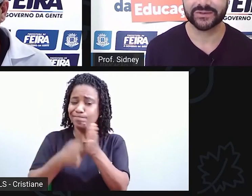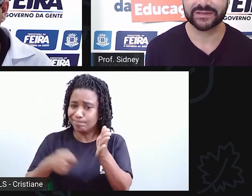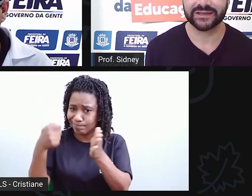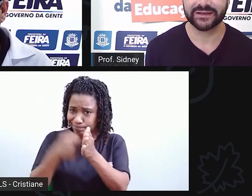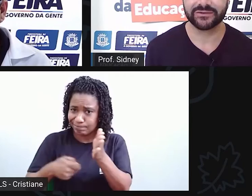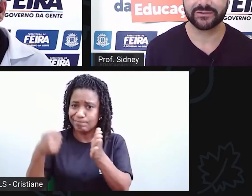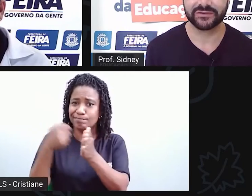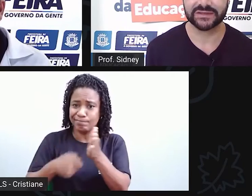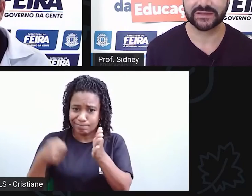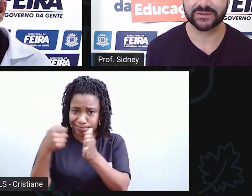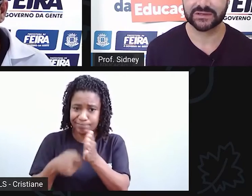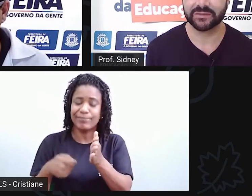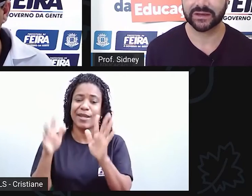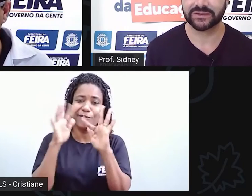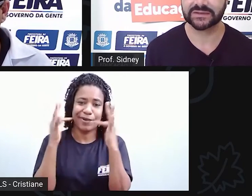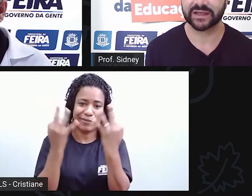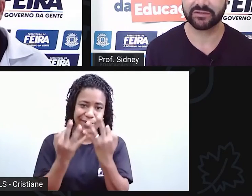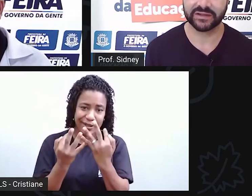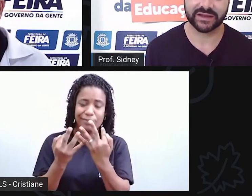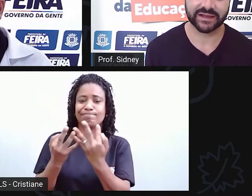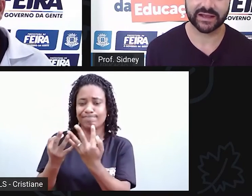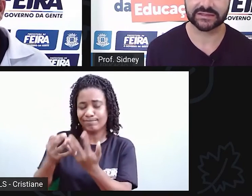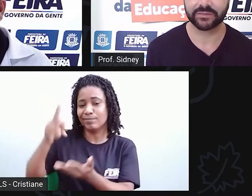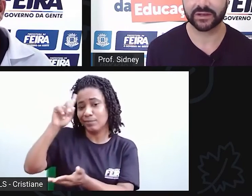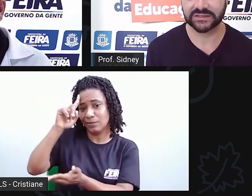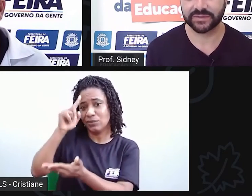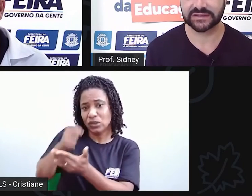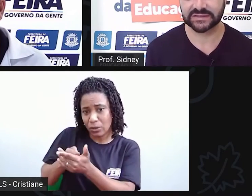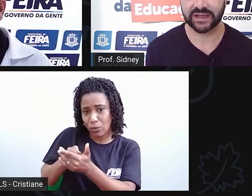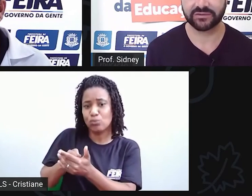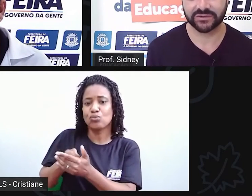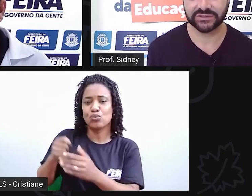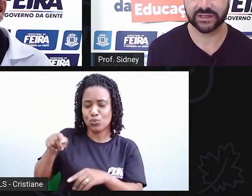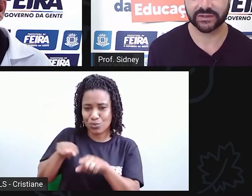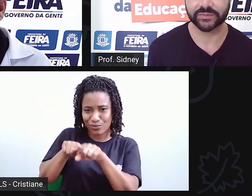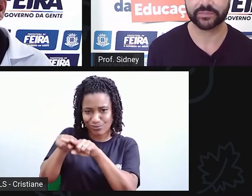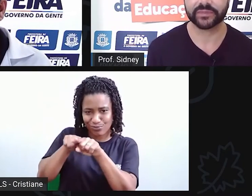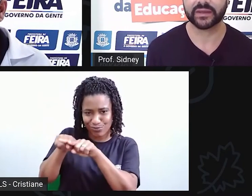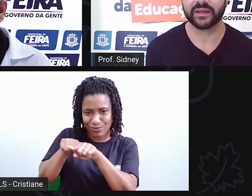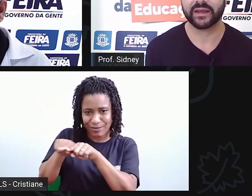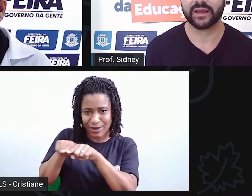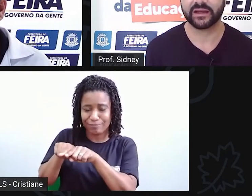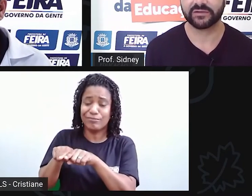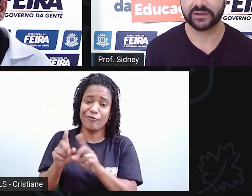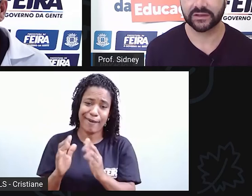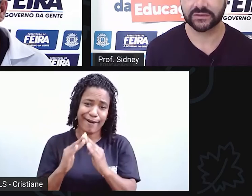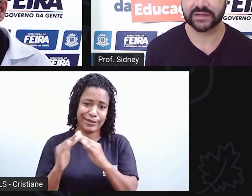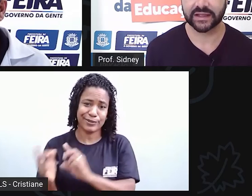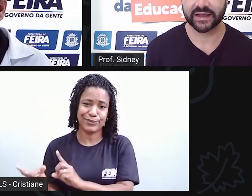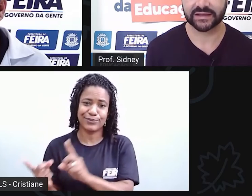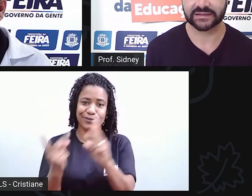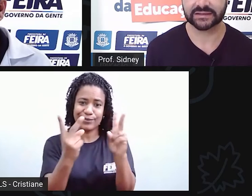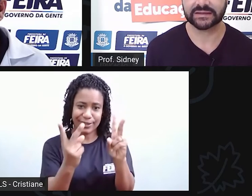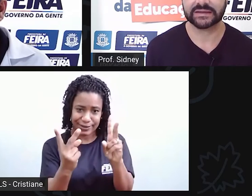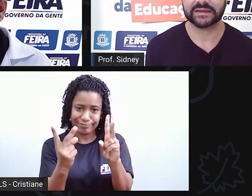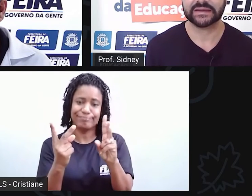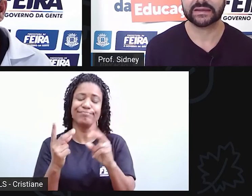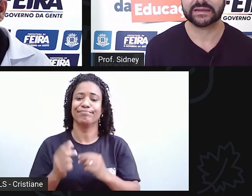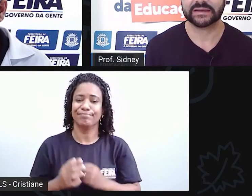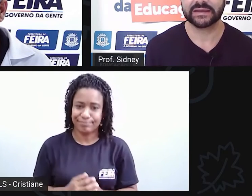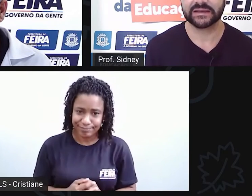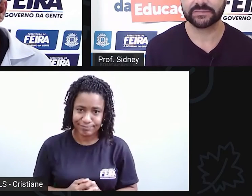e conseguiram convencer os irmãos a vender a casa, porque eles precisavam do dinheiro. Aí, vendeu-se a casa.